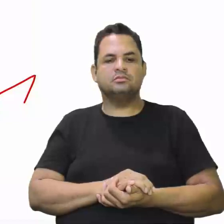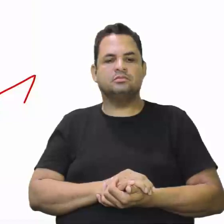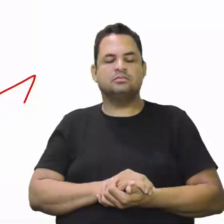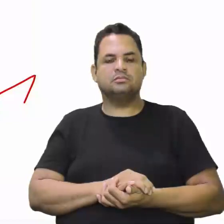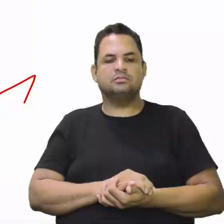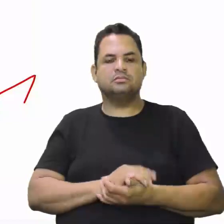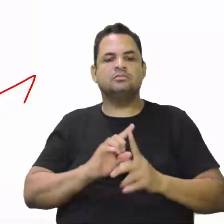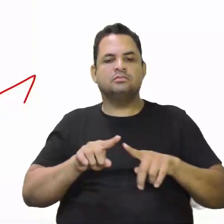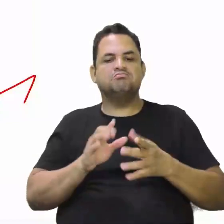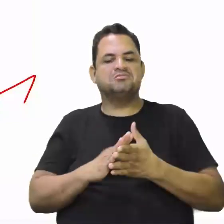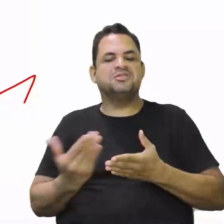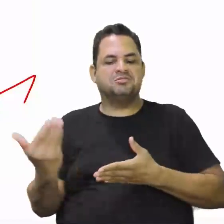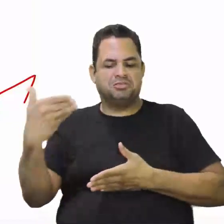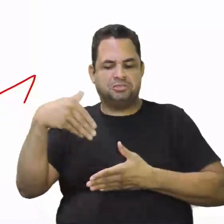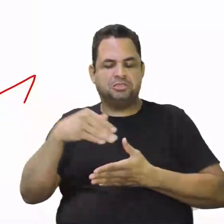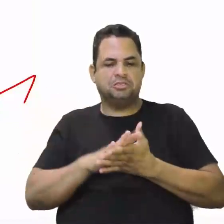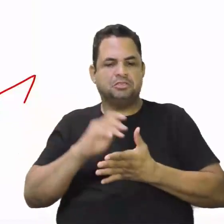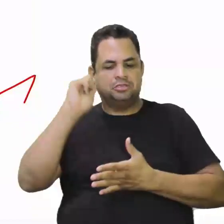Mas eles trouxeram.